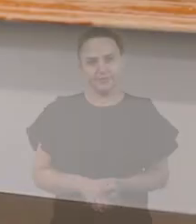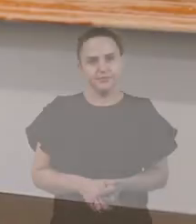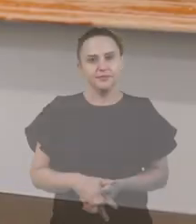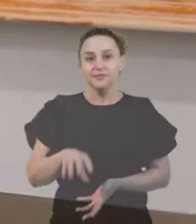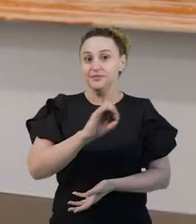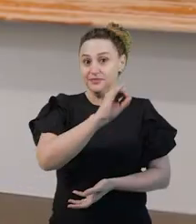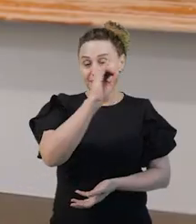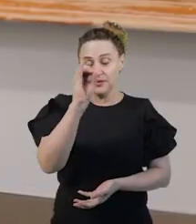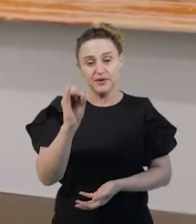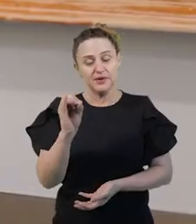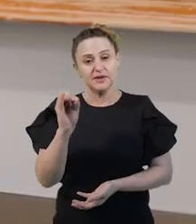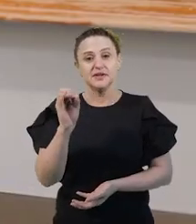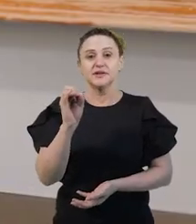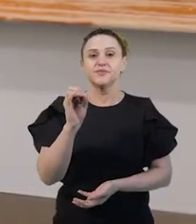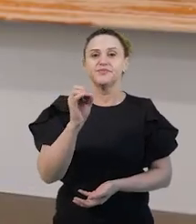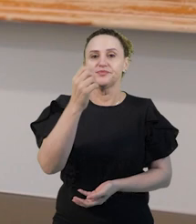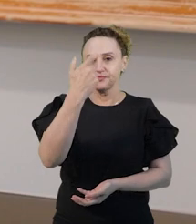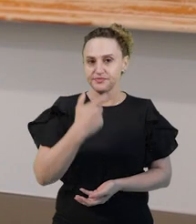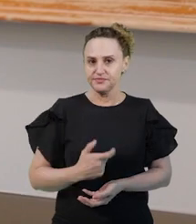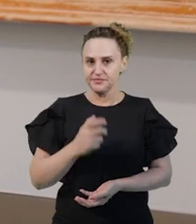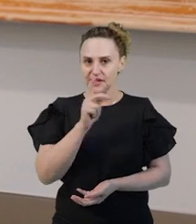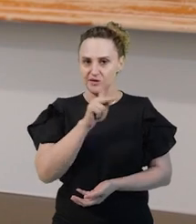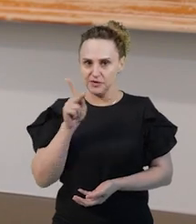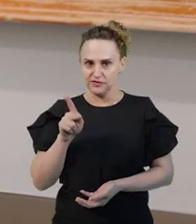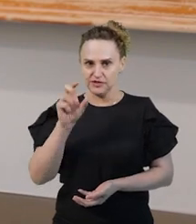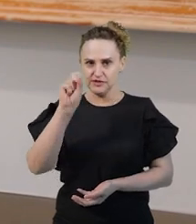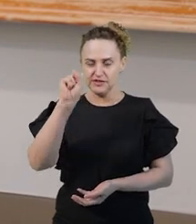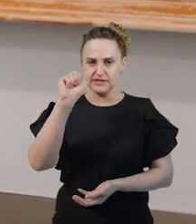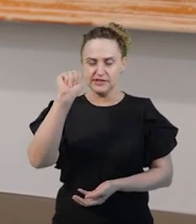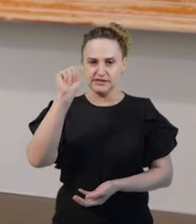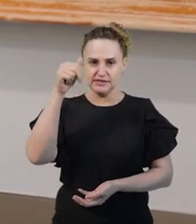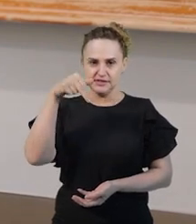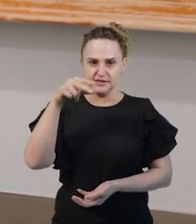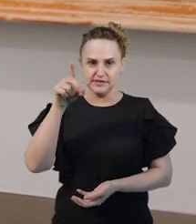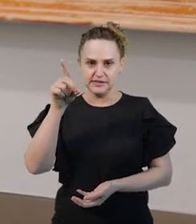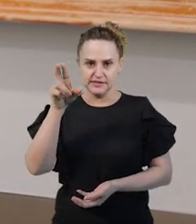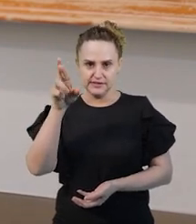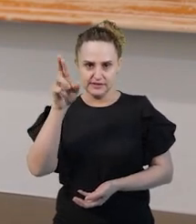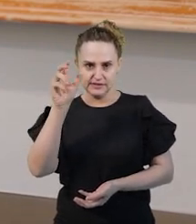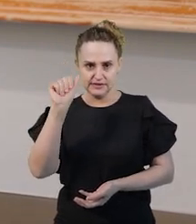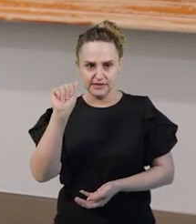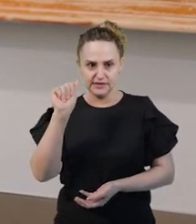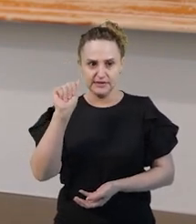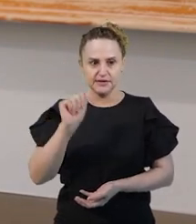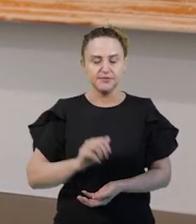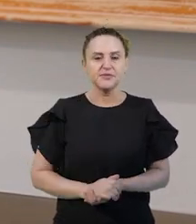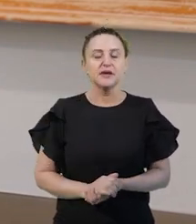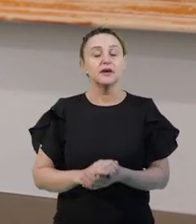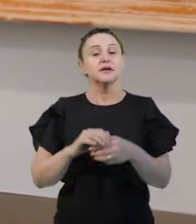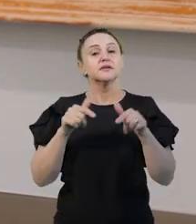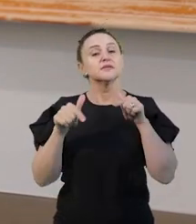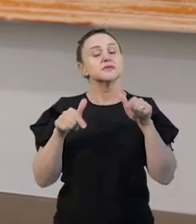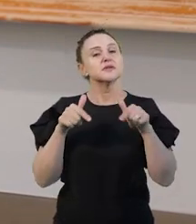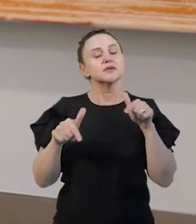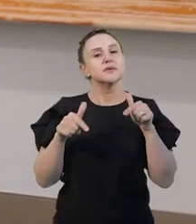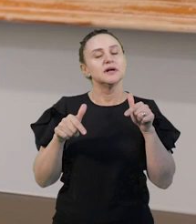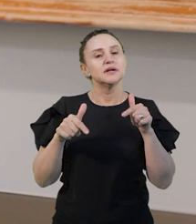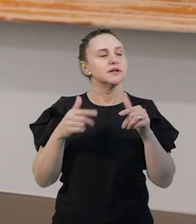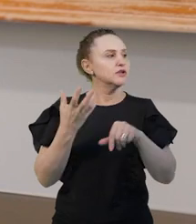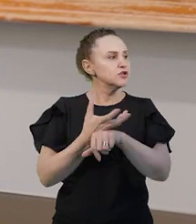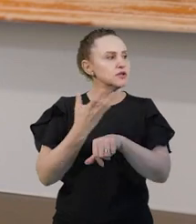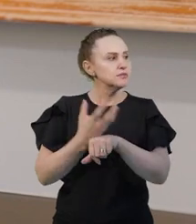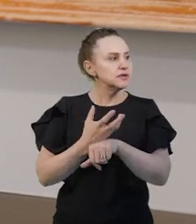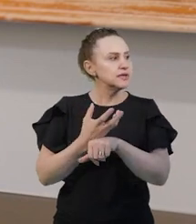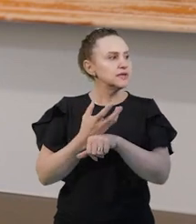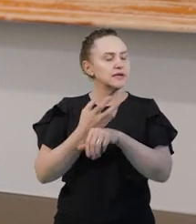Olá, eu sou a professora Sandra Regina Gardacho Pietro Bon e estaremos trabalhando a disciplina de teoria e